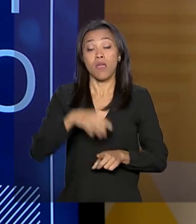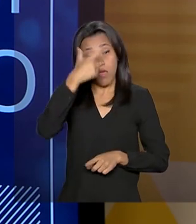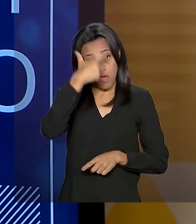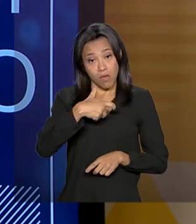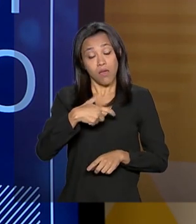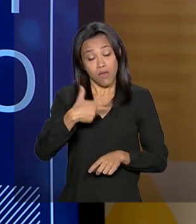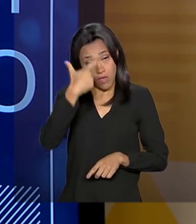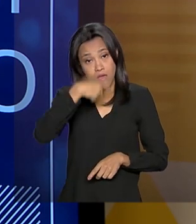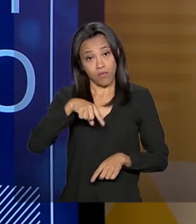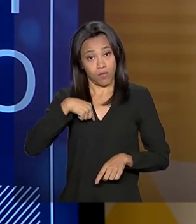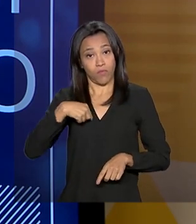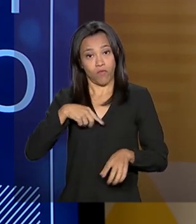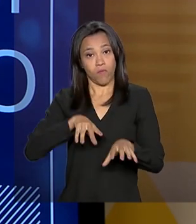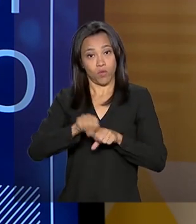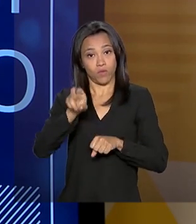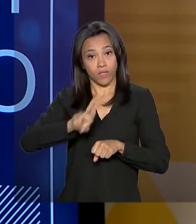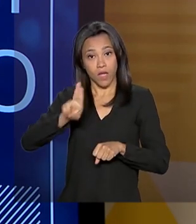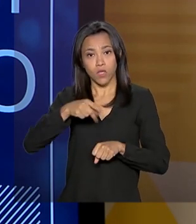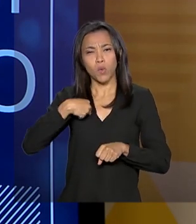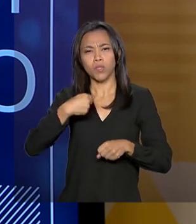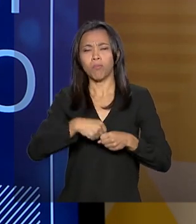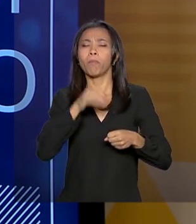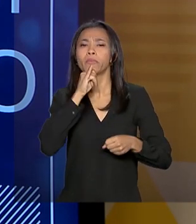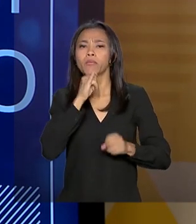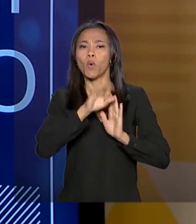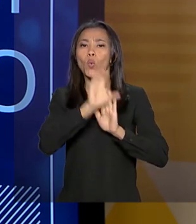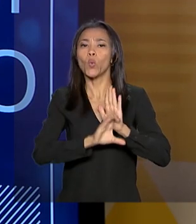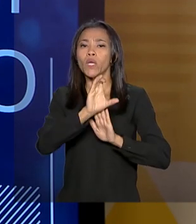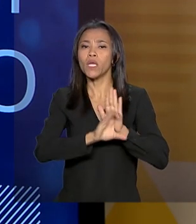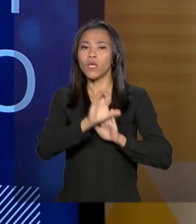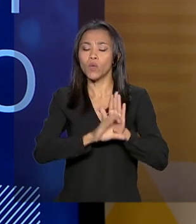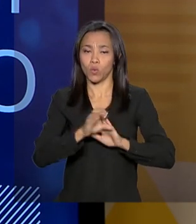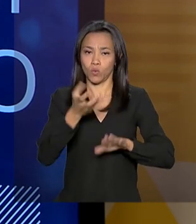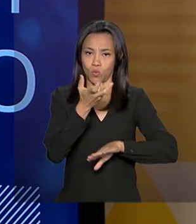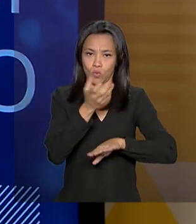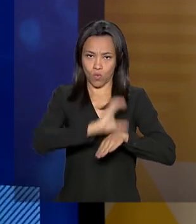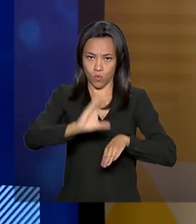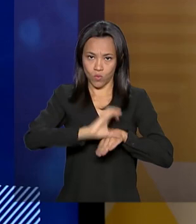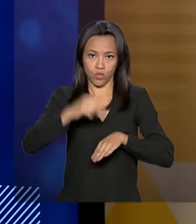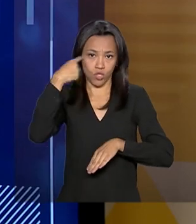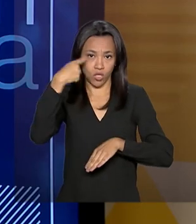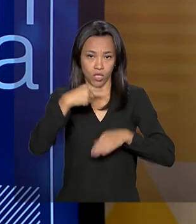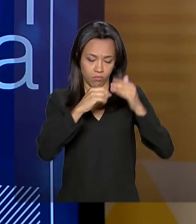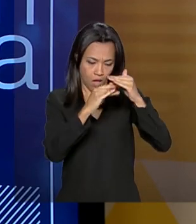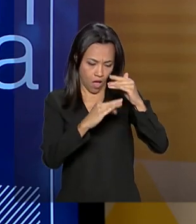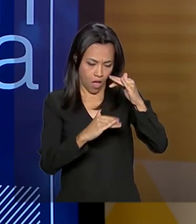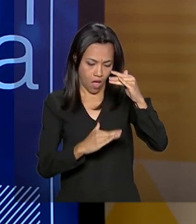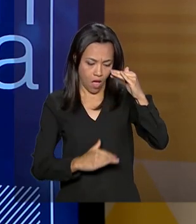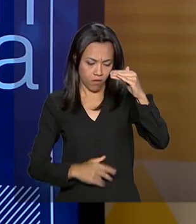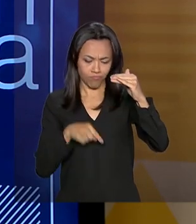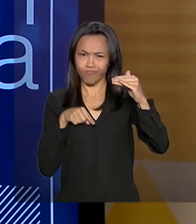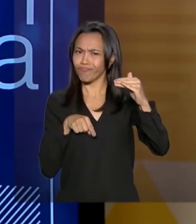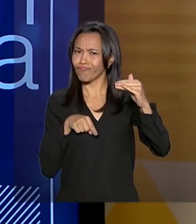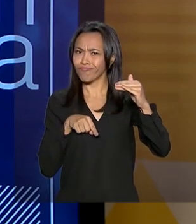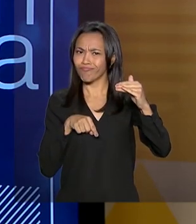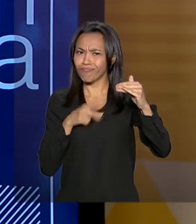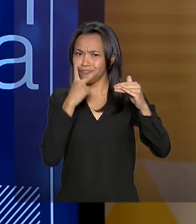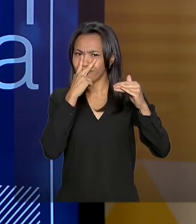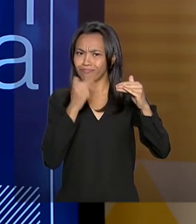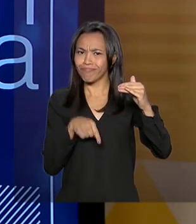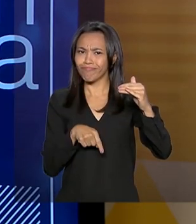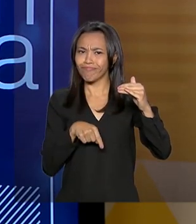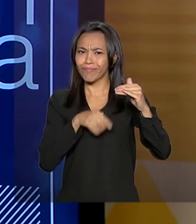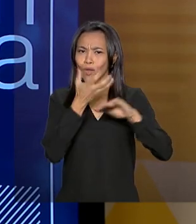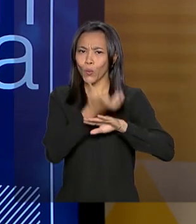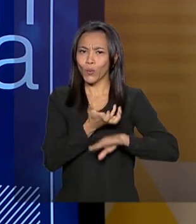universidade, quando você pega o currículo das faculdades de direito tradicionais, elas remontam o currículo das faculdades de direito do século